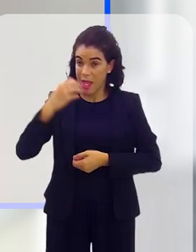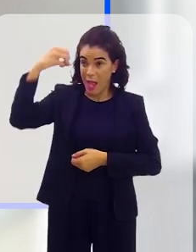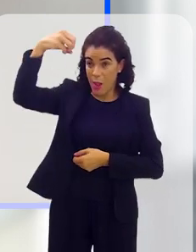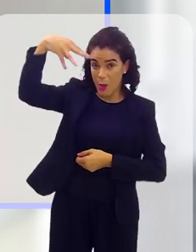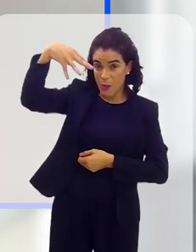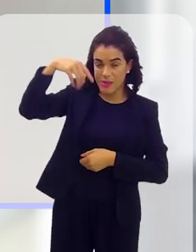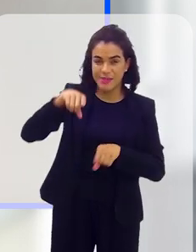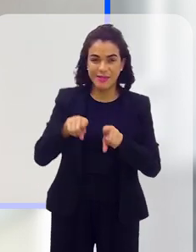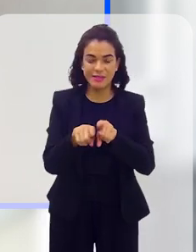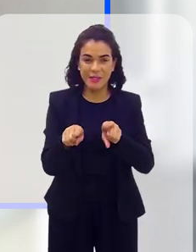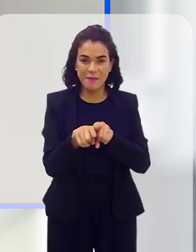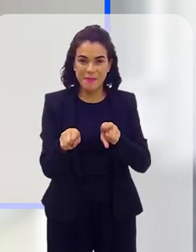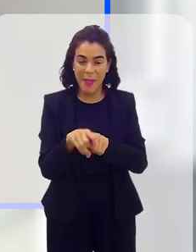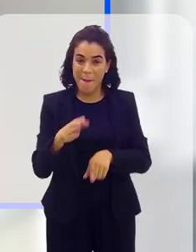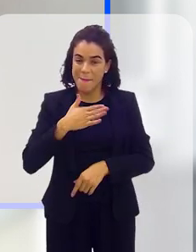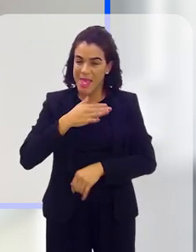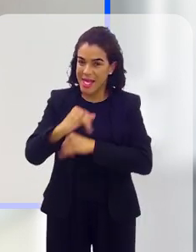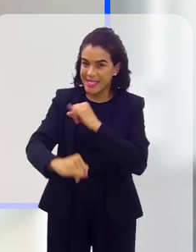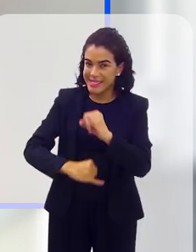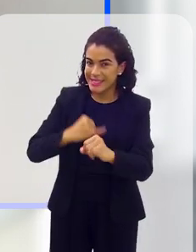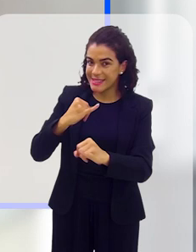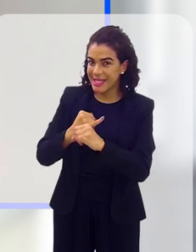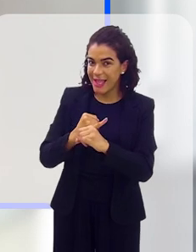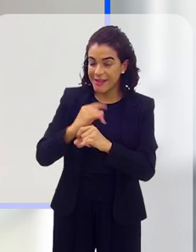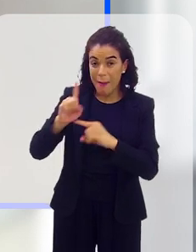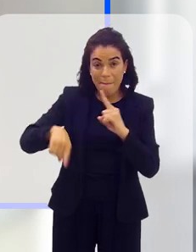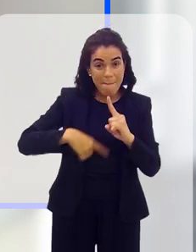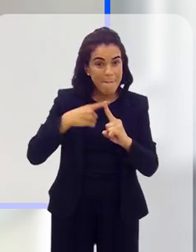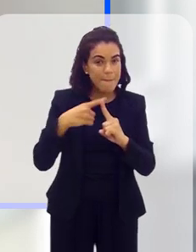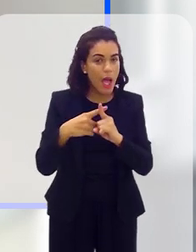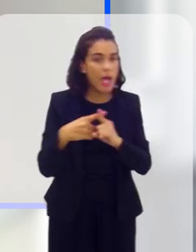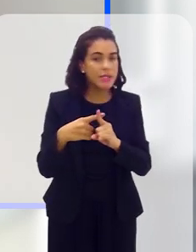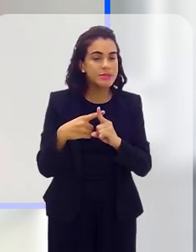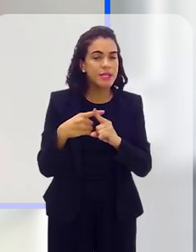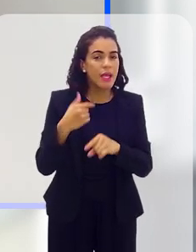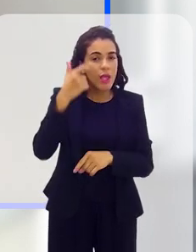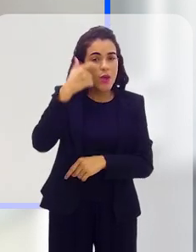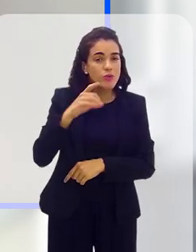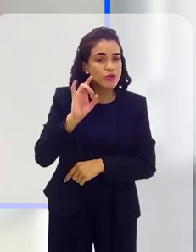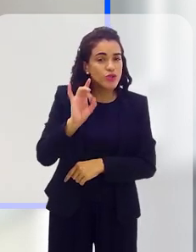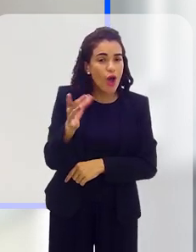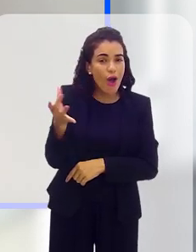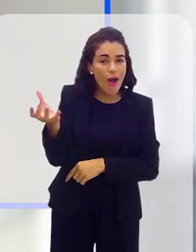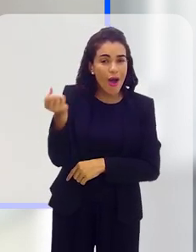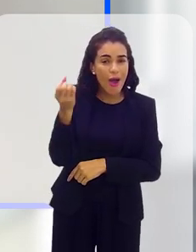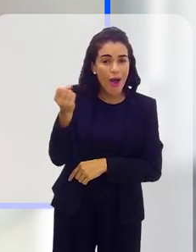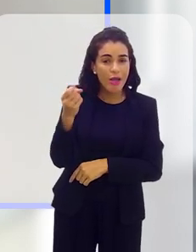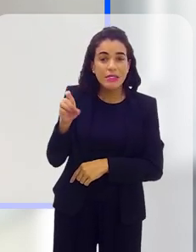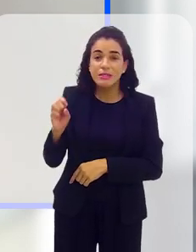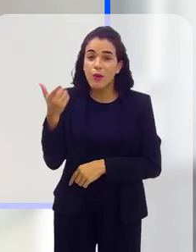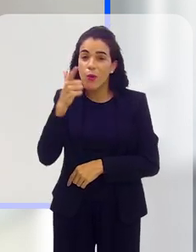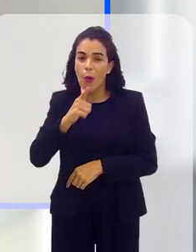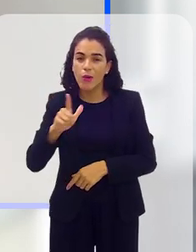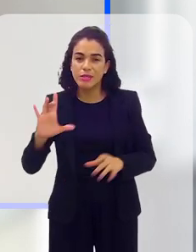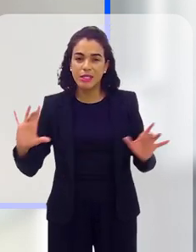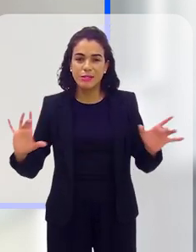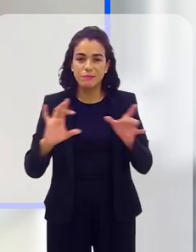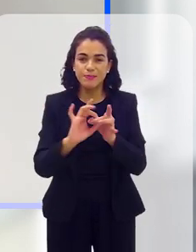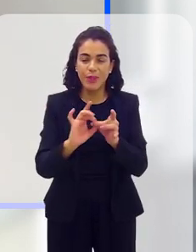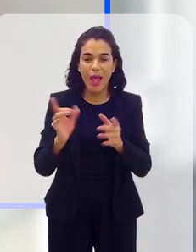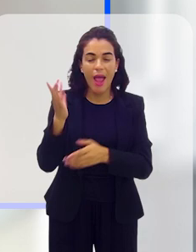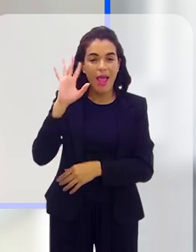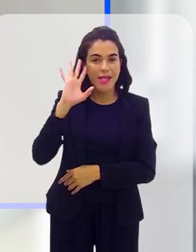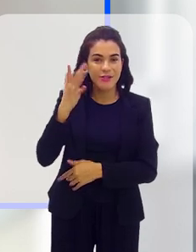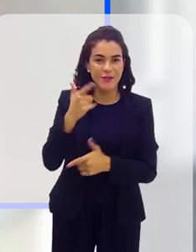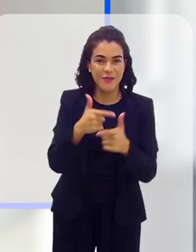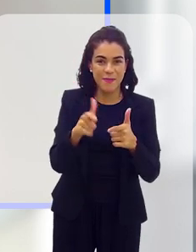eu tinha que fornecer a minha luz, eu tinha que fornecer a minha internet e eu iria receber por acordos fechados,